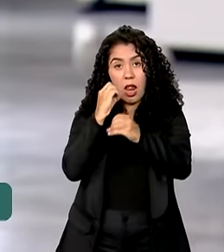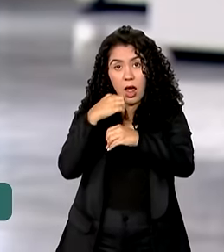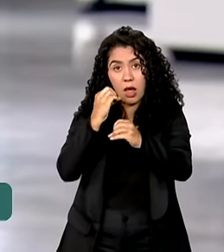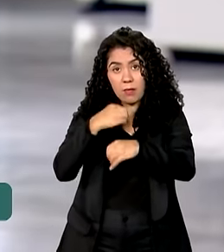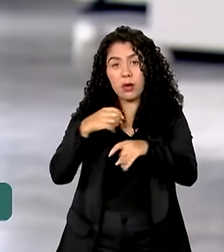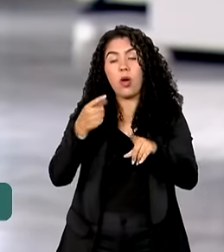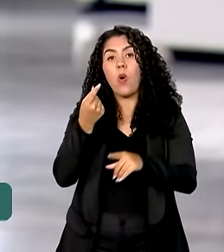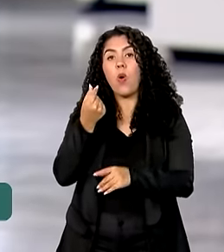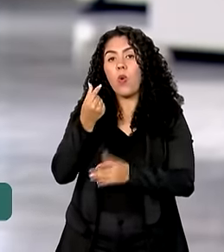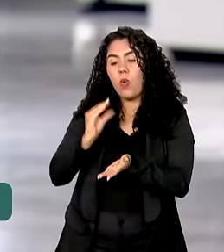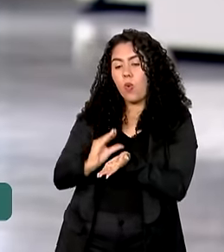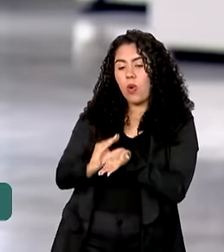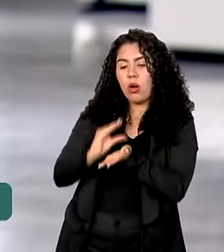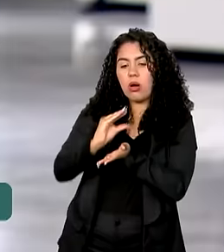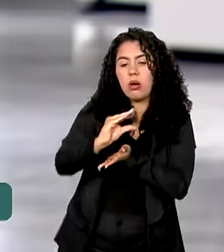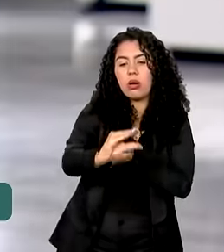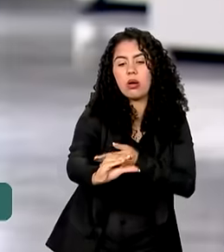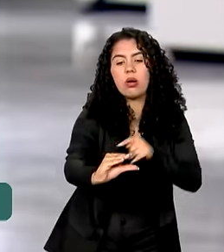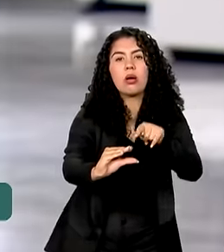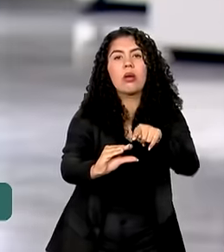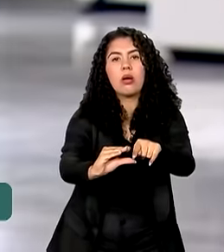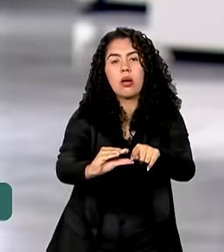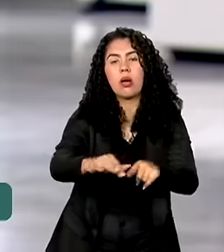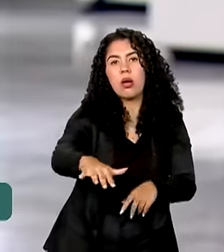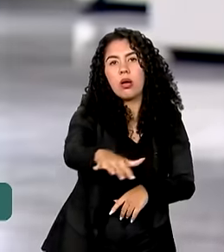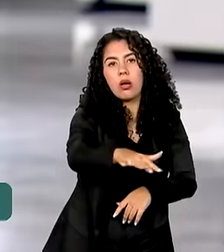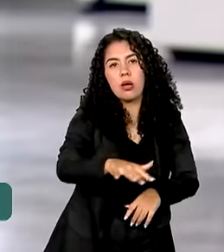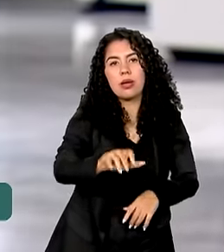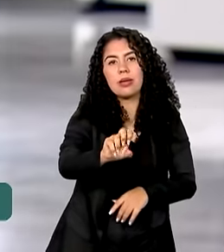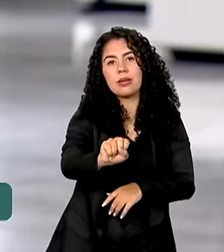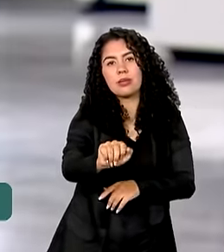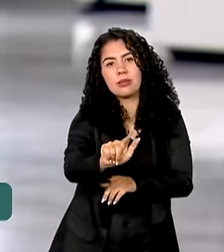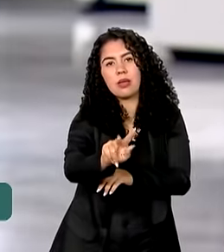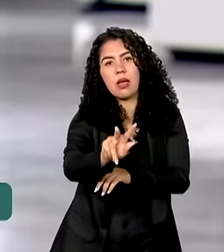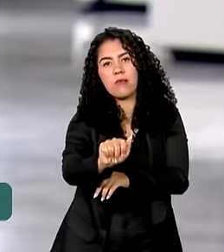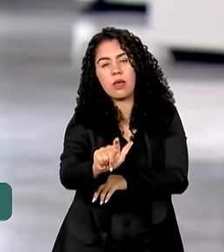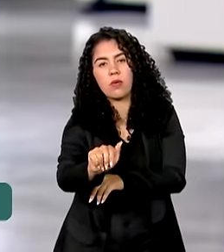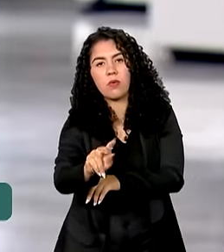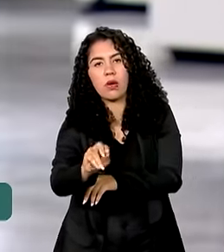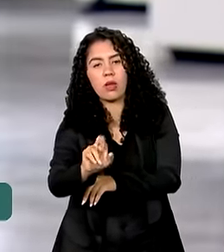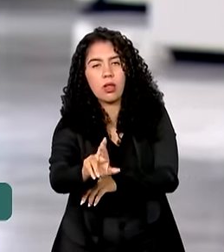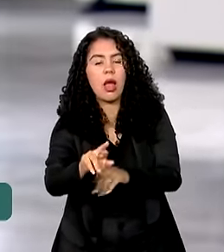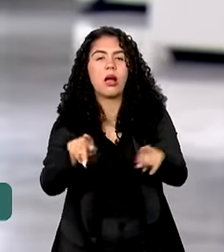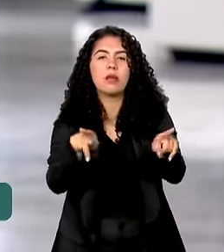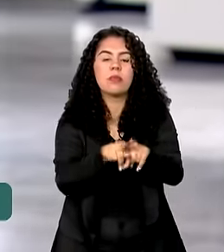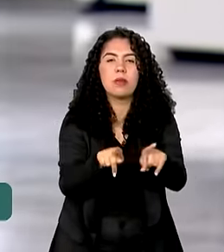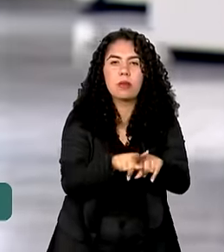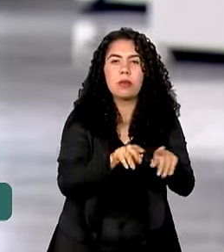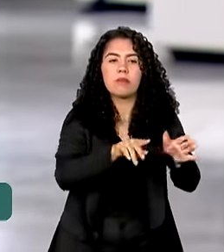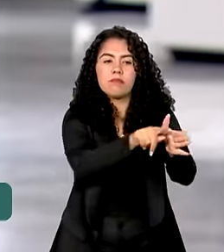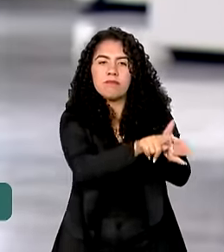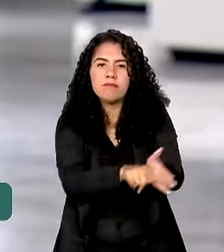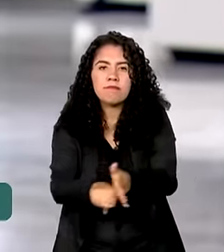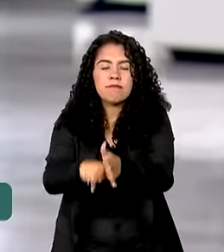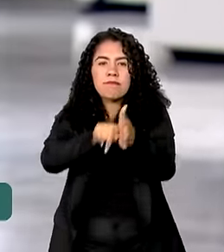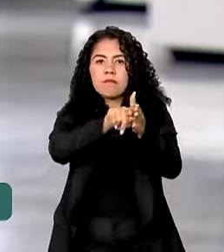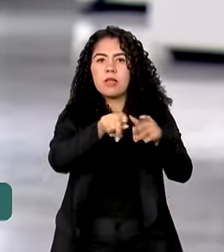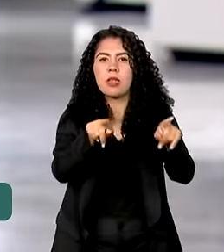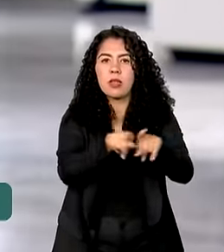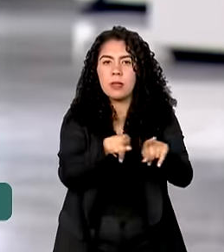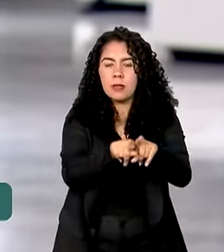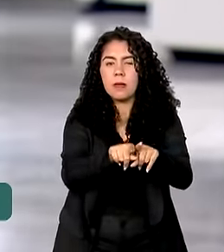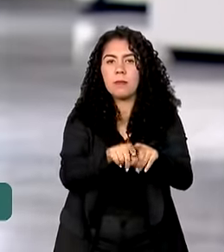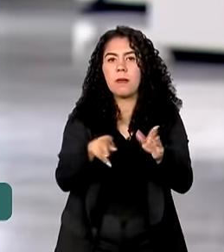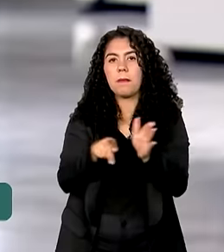o investimento será direcionado para salvaguardar o acervo de programas de coleções científicas e biológicas do INPA,